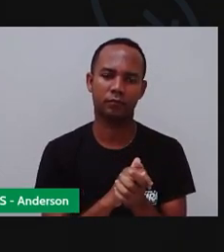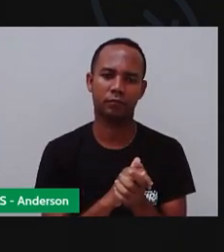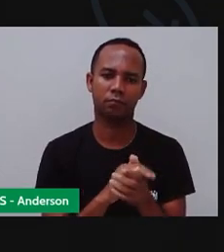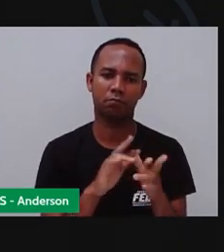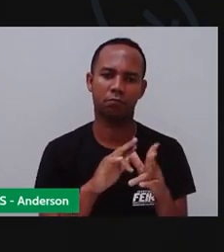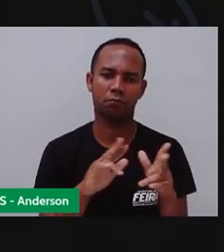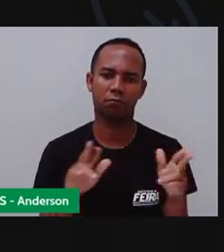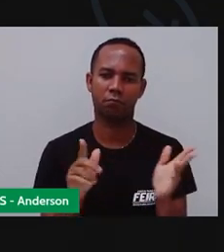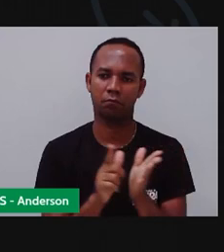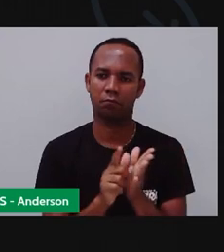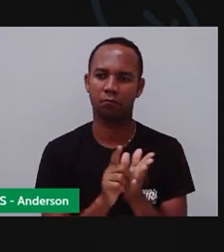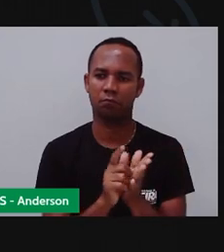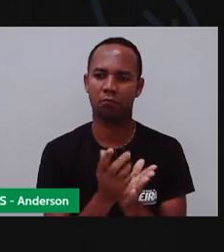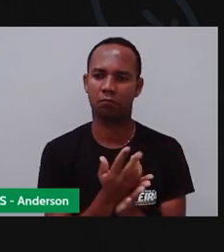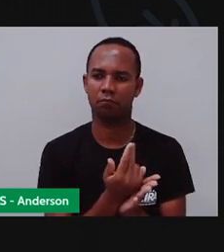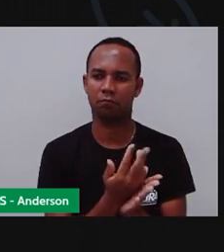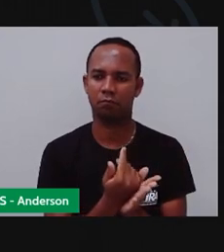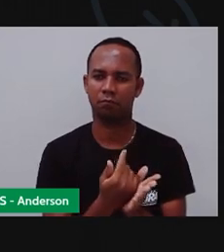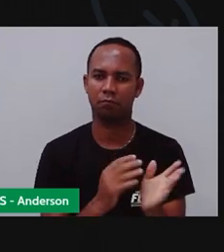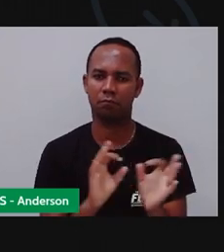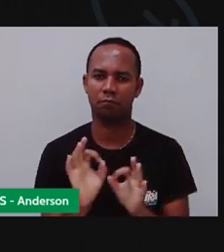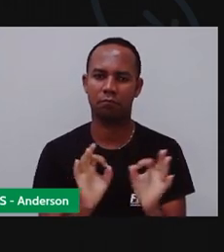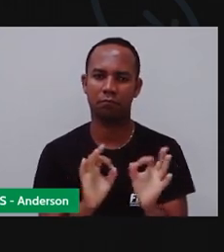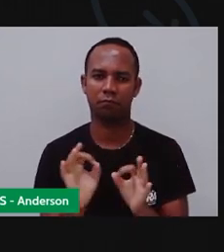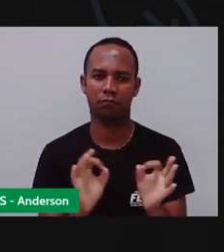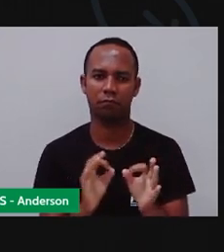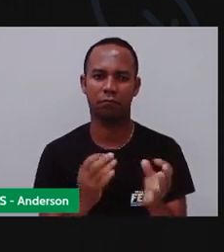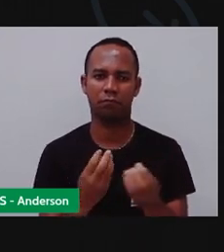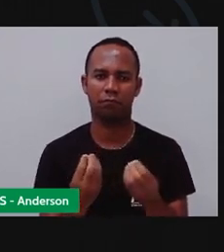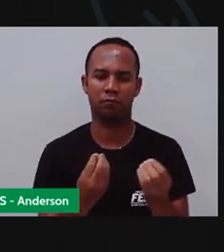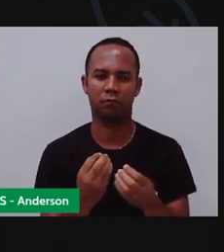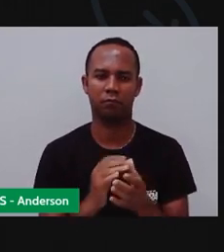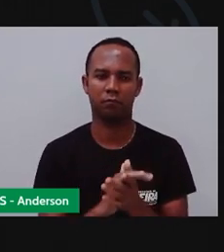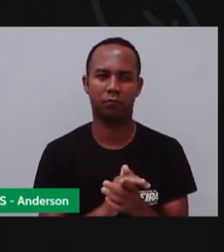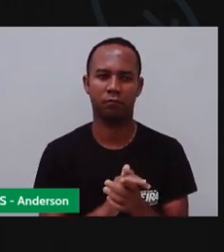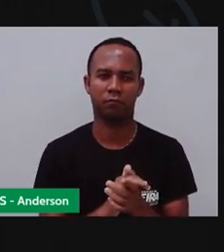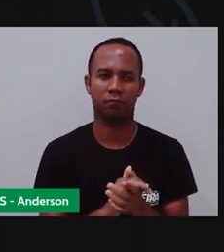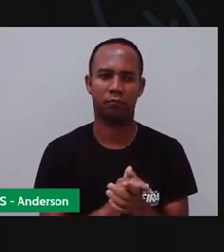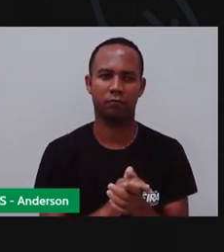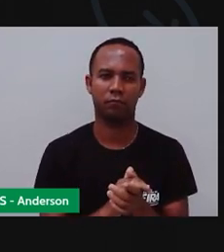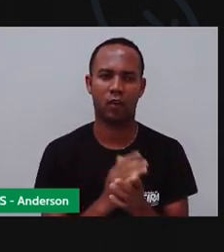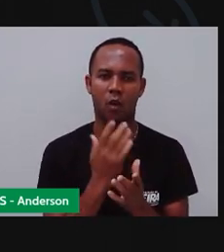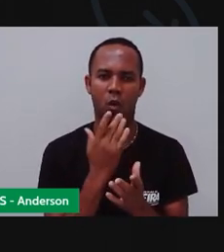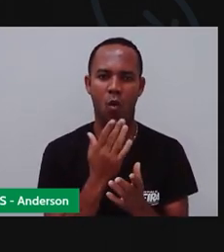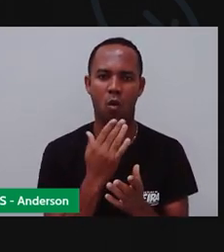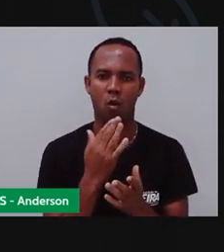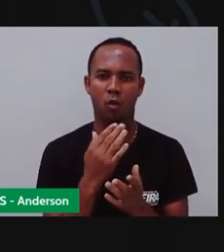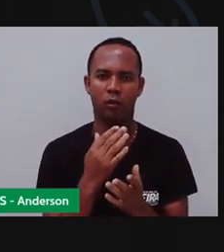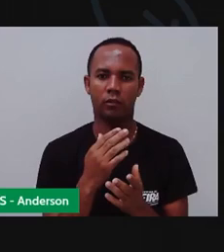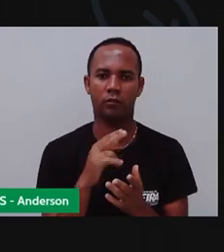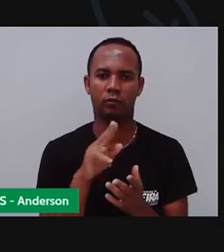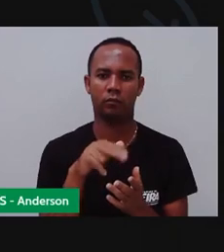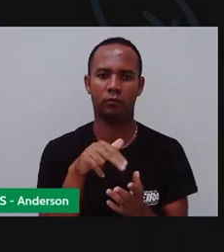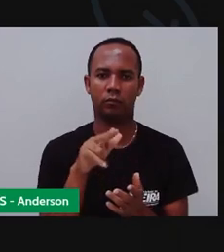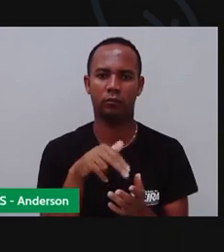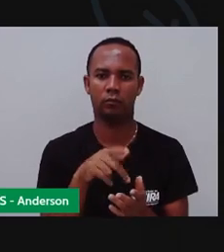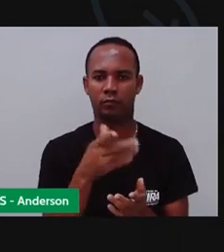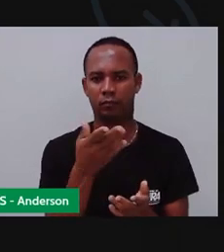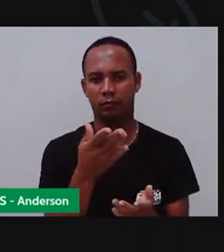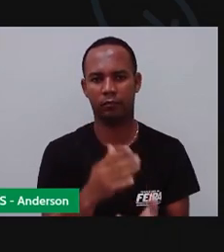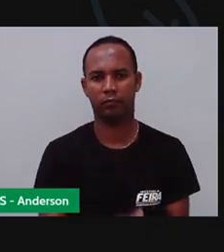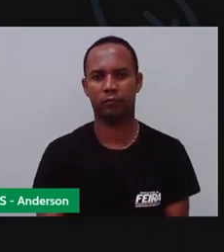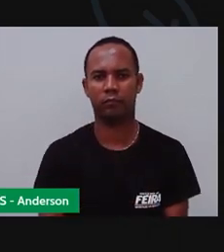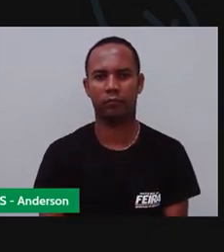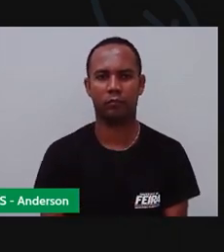Para a gente poder desenhar E montar aí A nossa maquete Um baldezinho De piloto Que já tinha aqui Hidrocor Né?